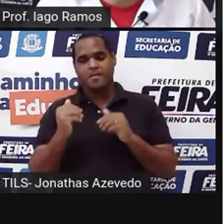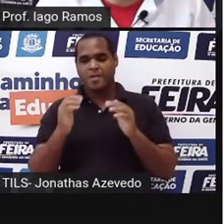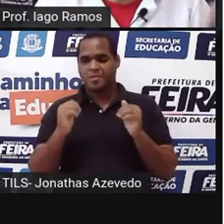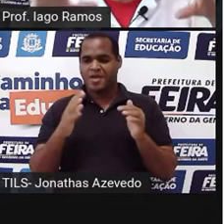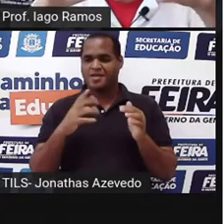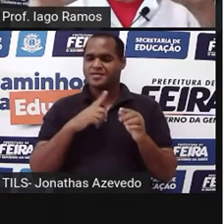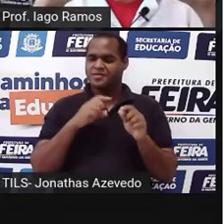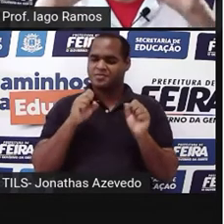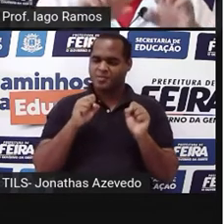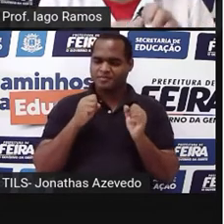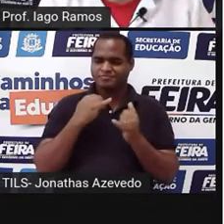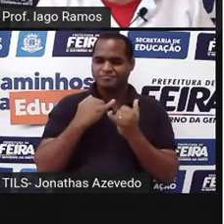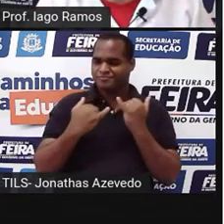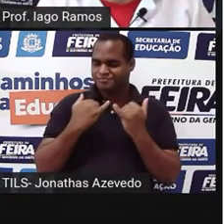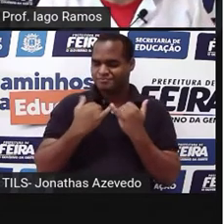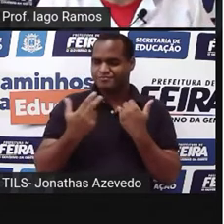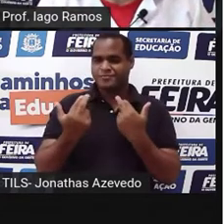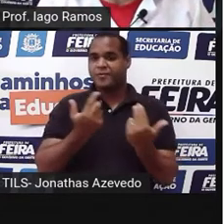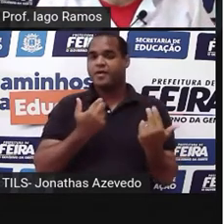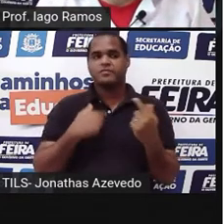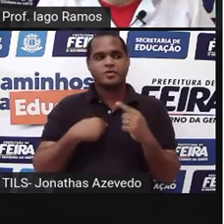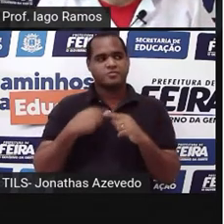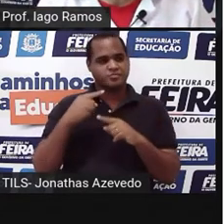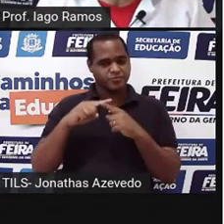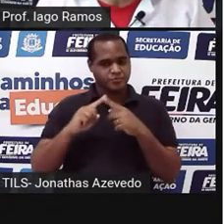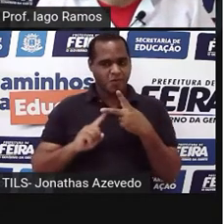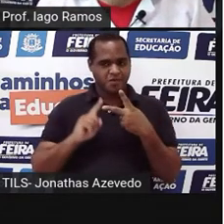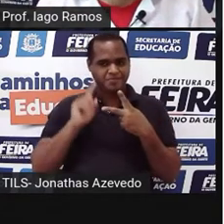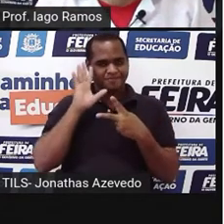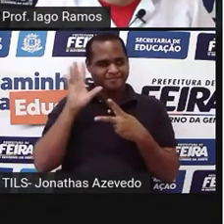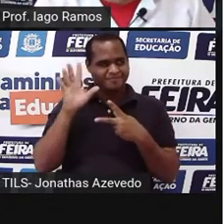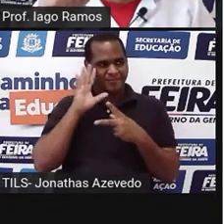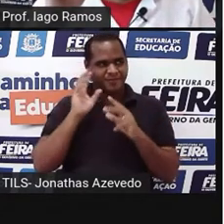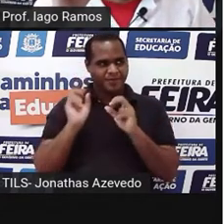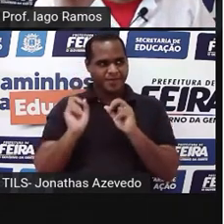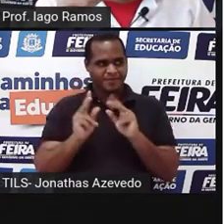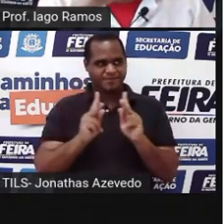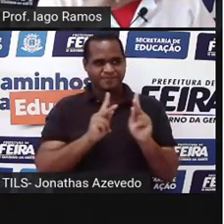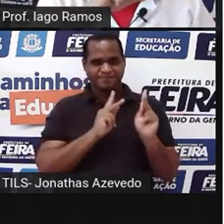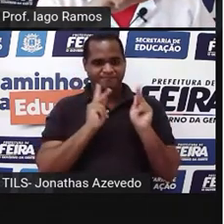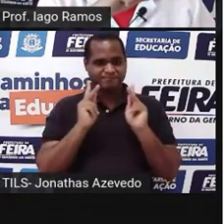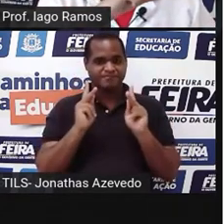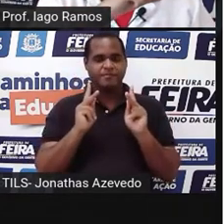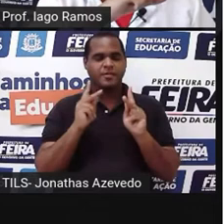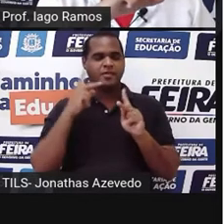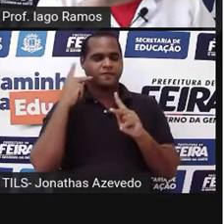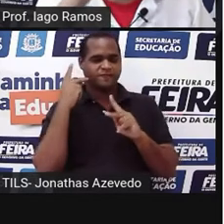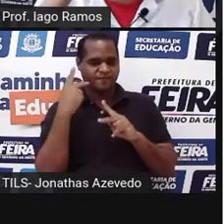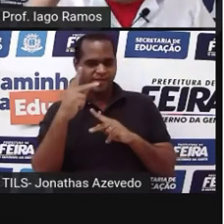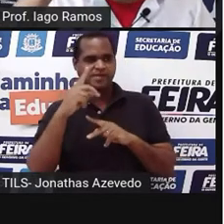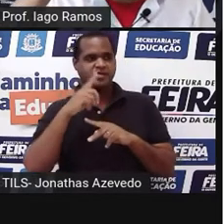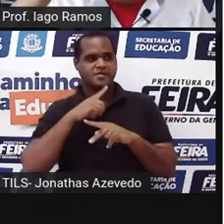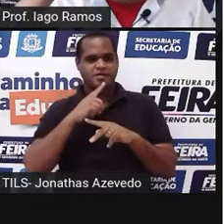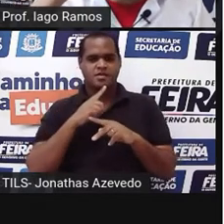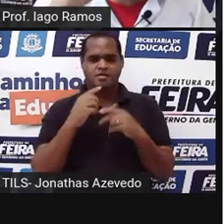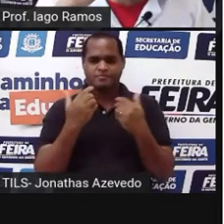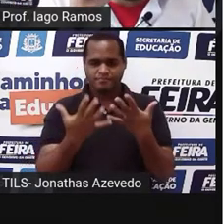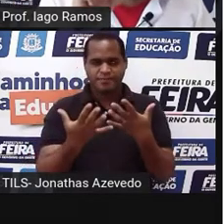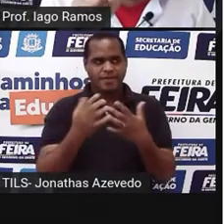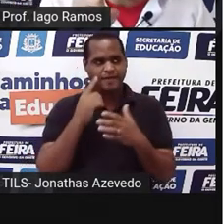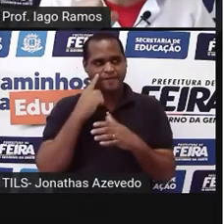semelhantes. A gente vai pensar em dois. Tá bom? Você aí do outro lado é uma pessoa